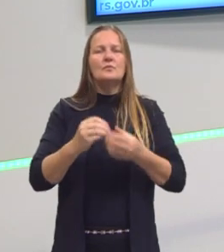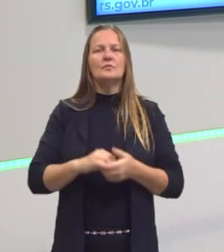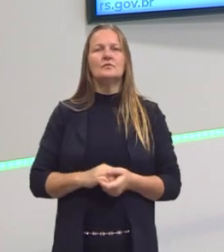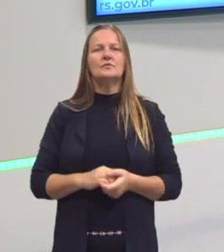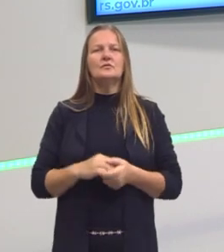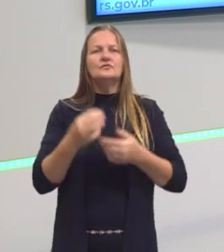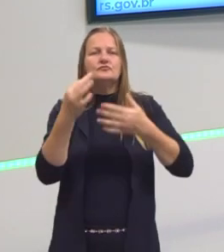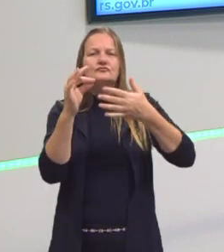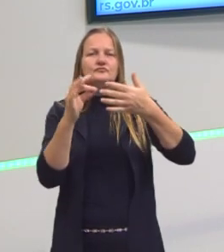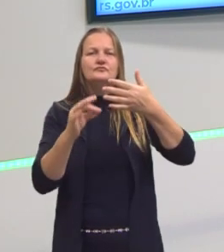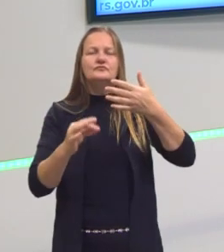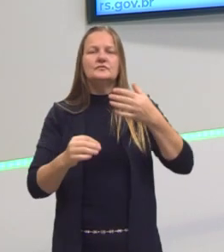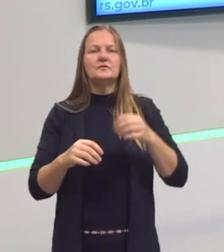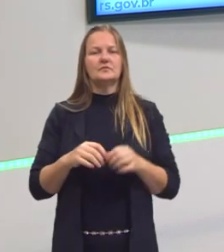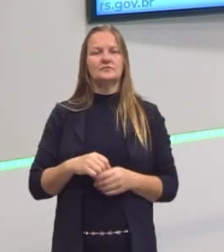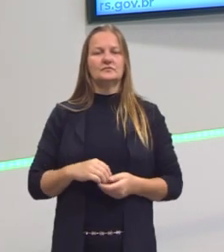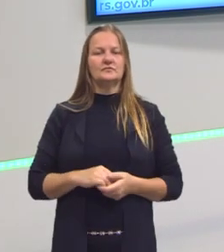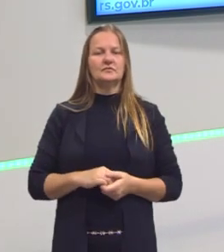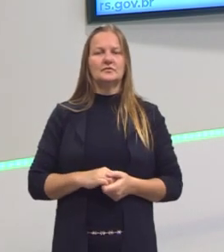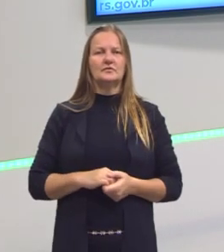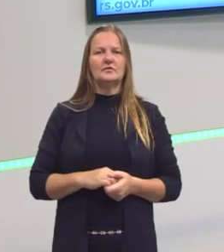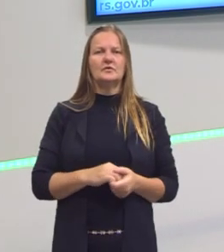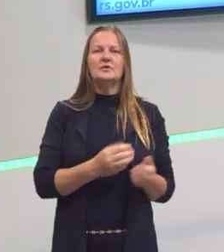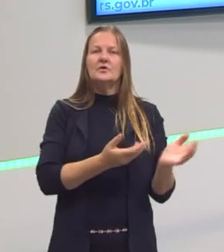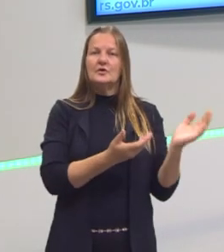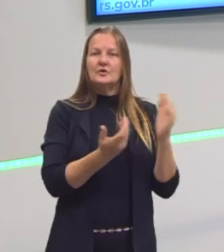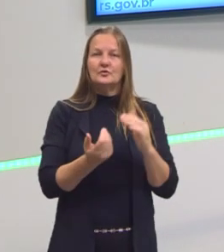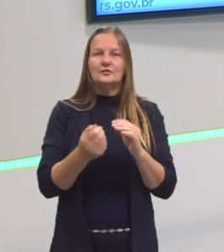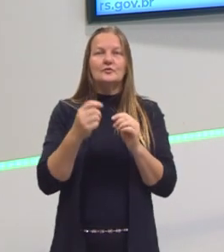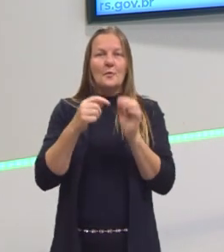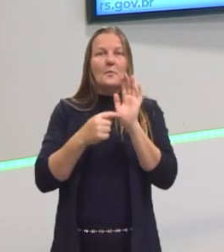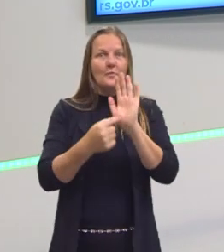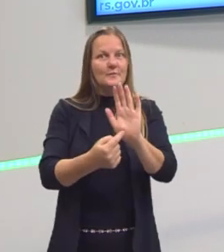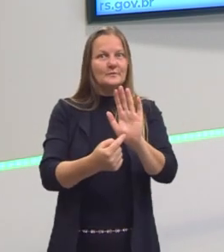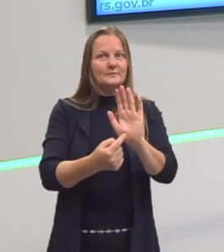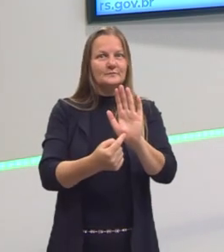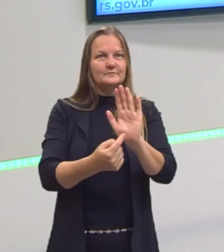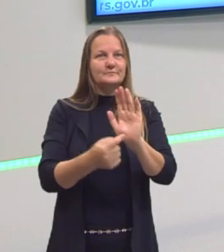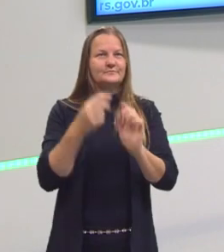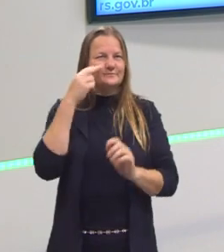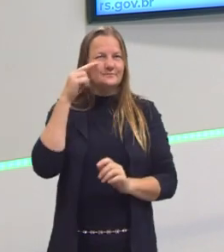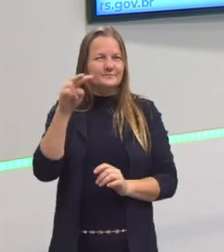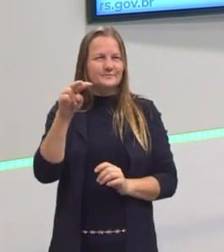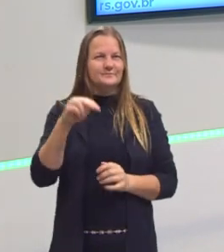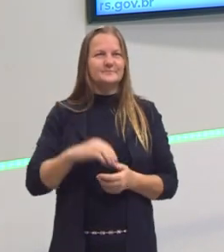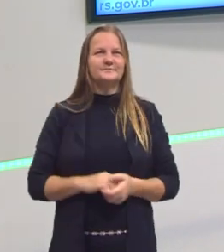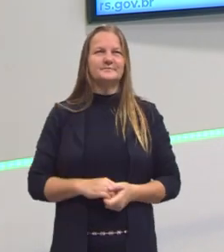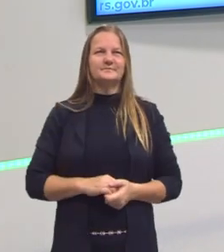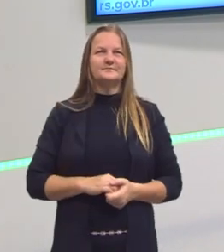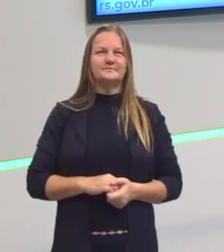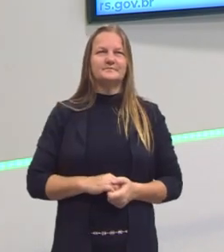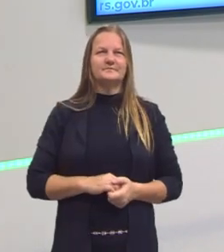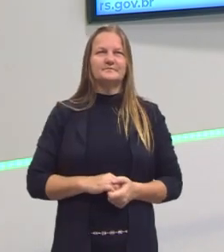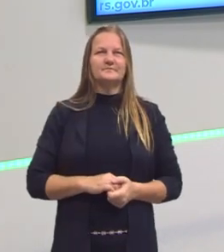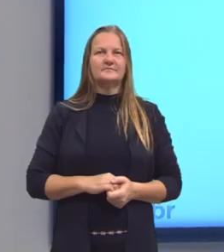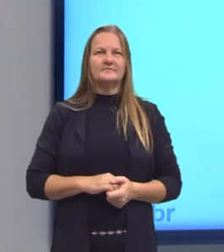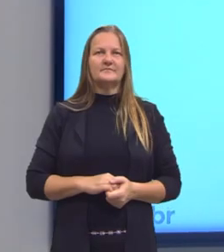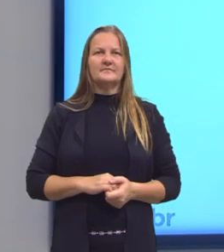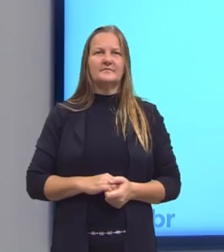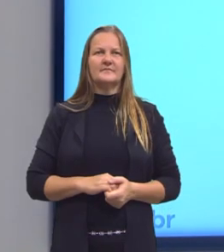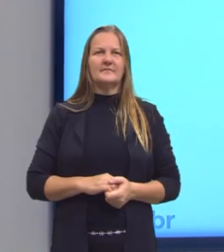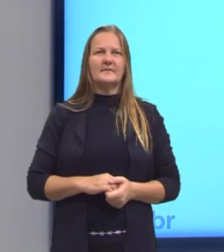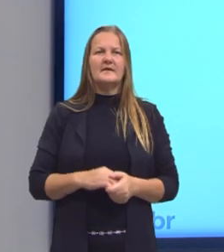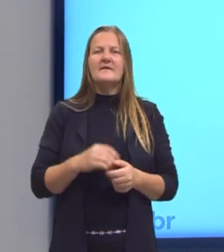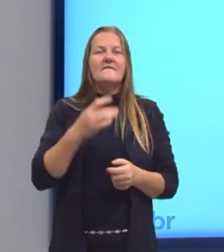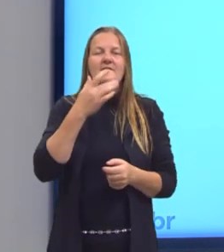Dependendo dessa lei de formação. Eu trouxe algumas sequências, então, pra gente dar uma olhada. As sequências, assim, consideradas